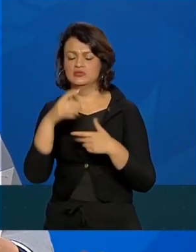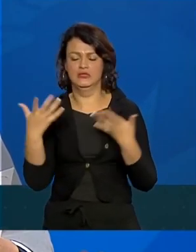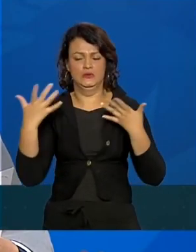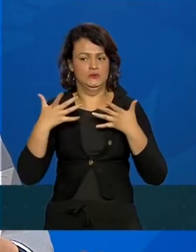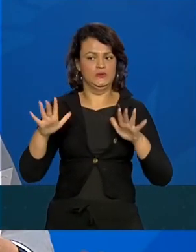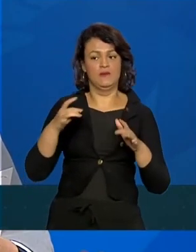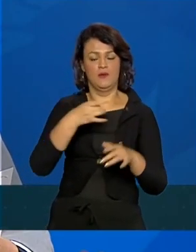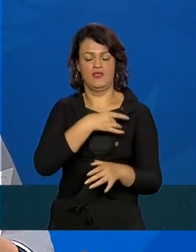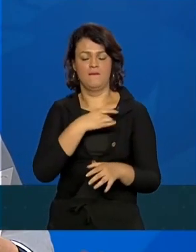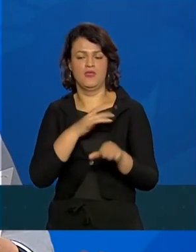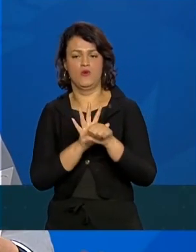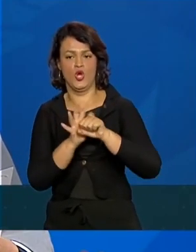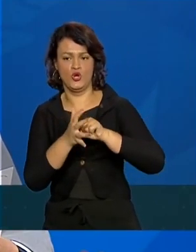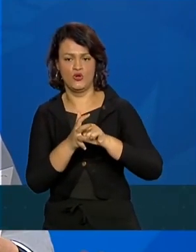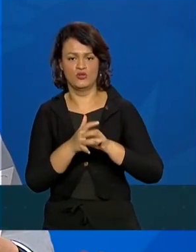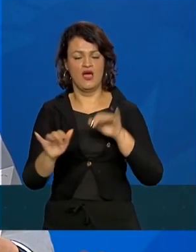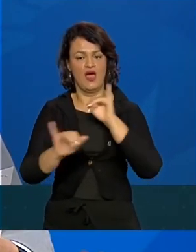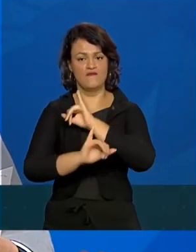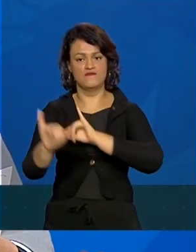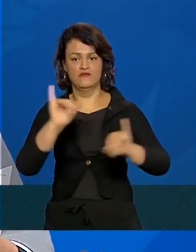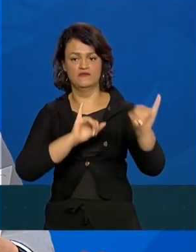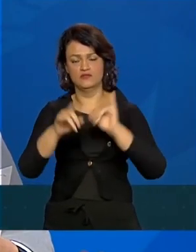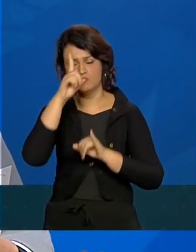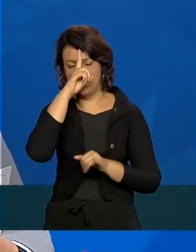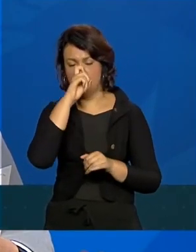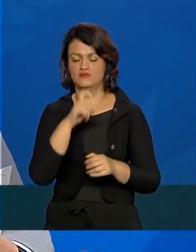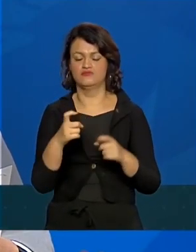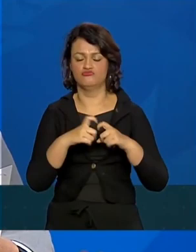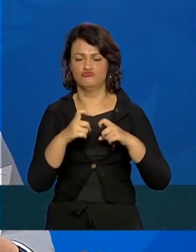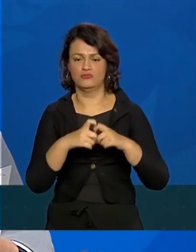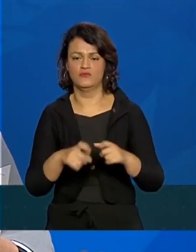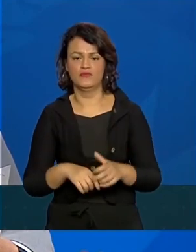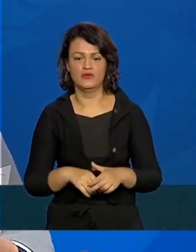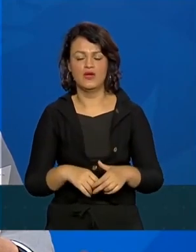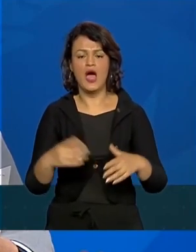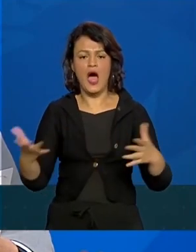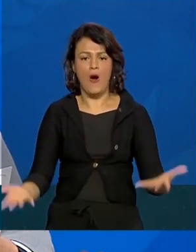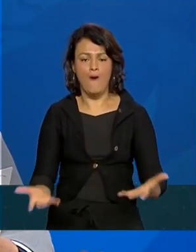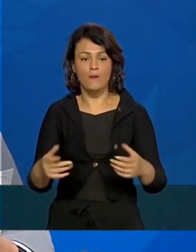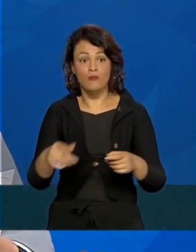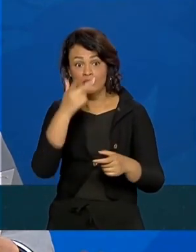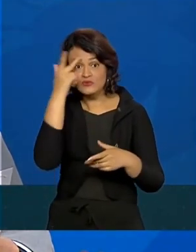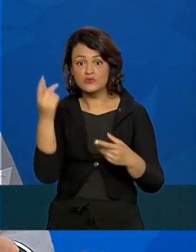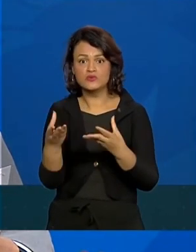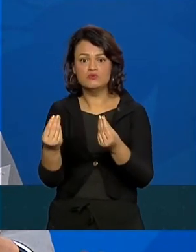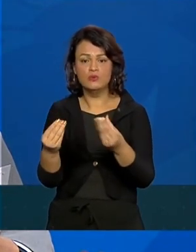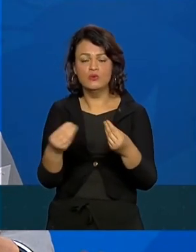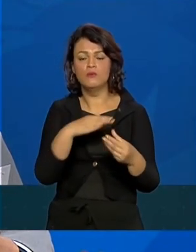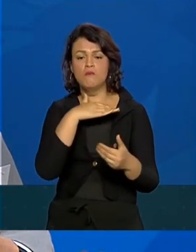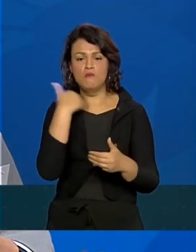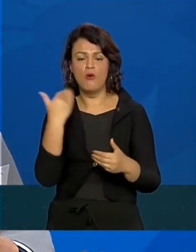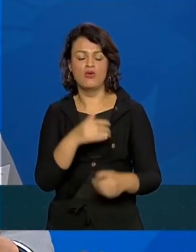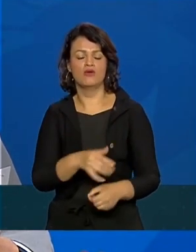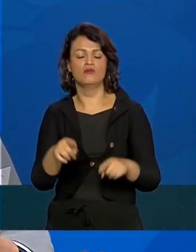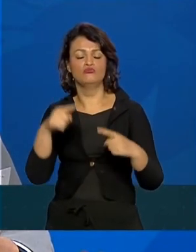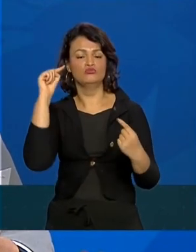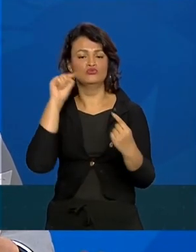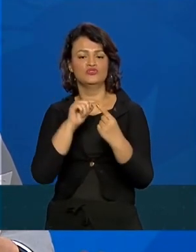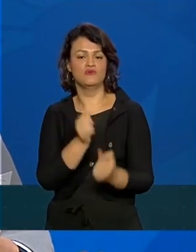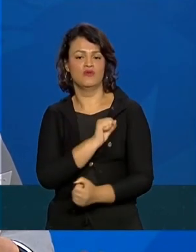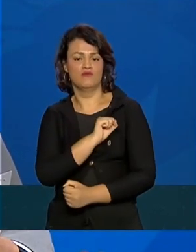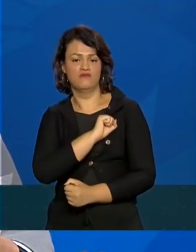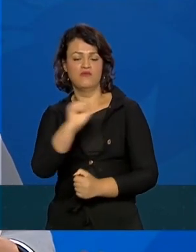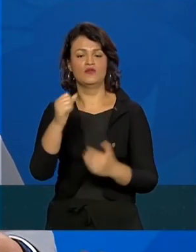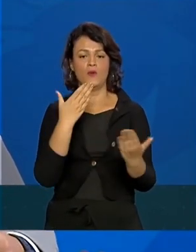do Covid-19, alertam os médicos. Aumentou muito o número de casos de pessoas que estão morrendo em infartos, em